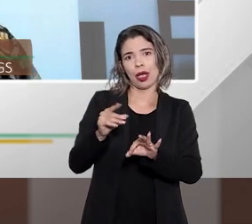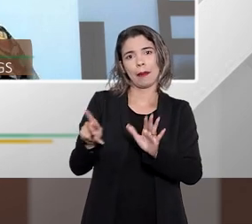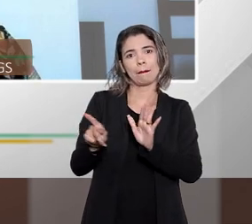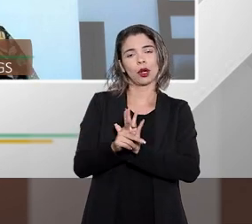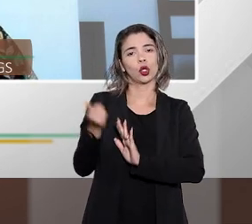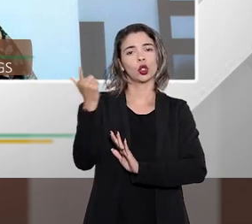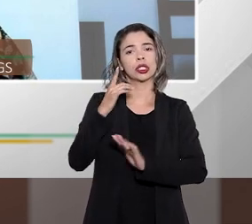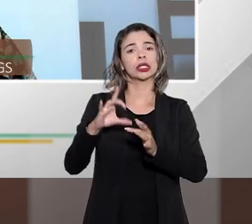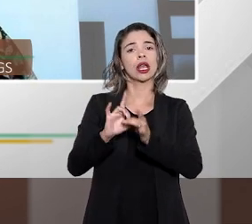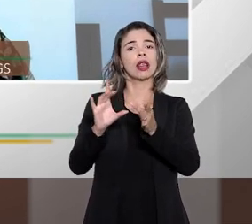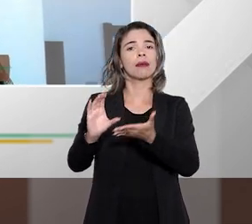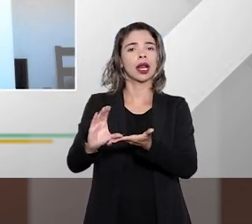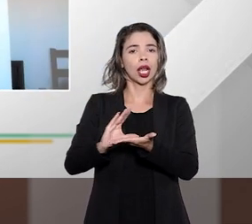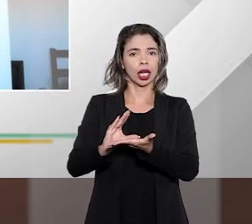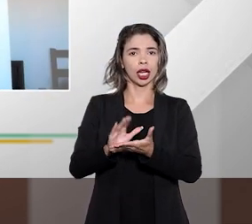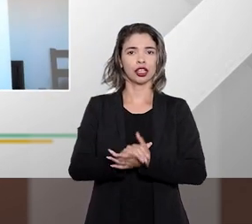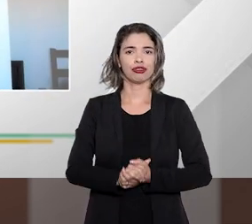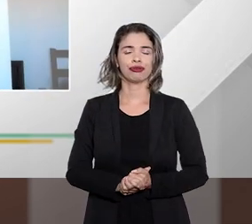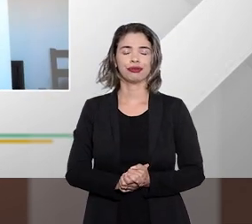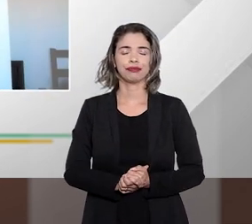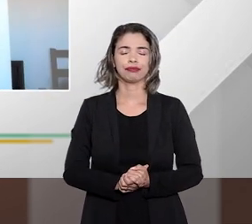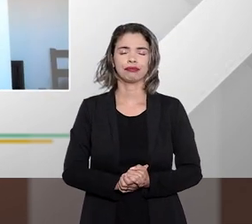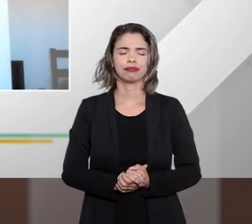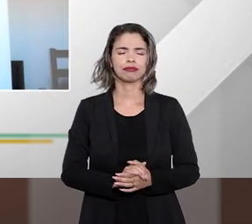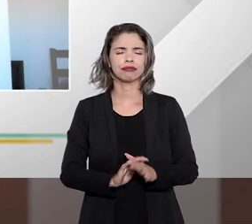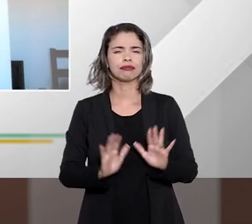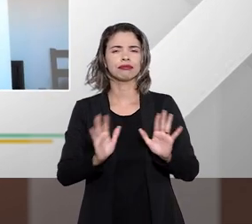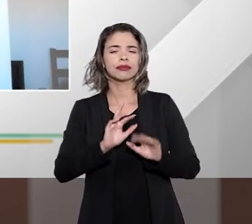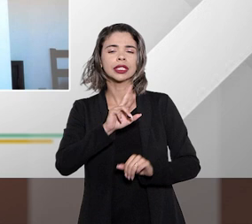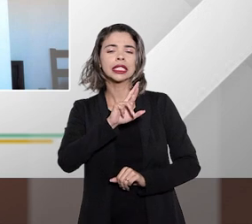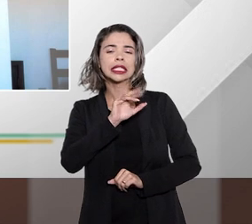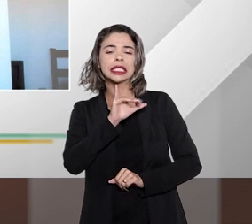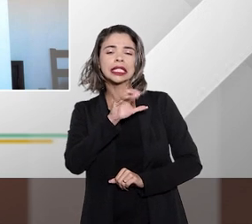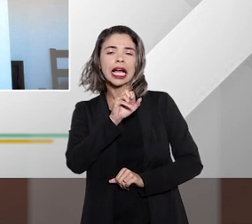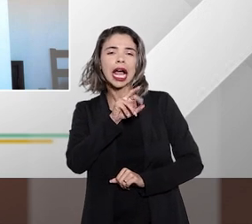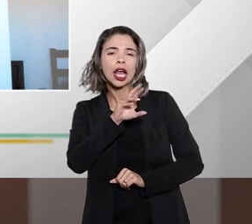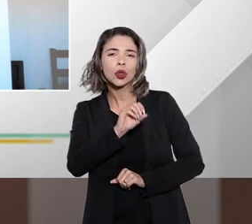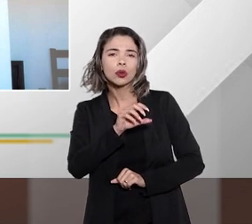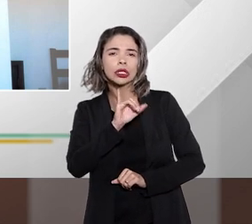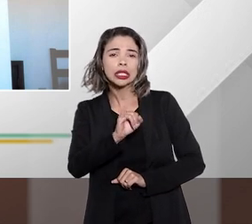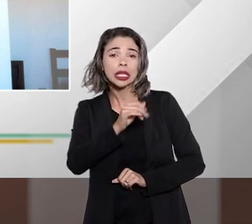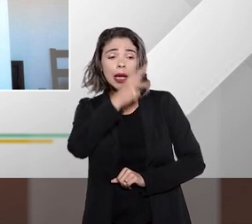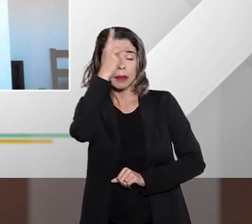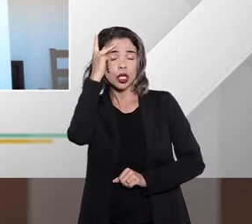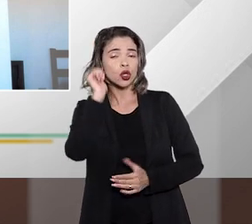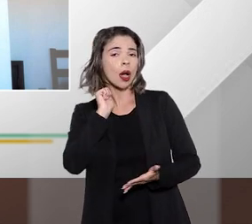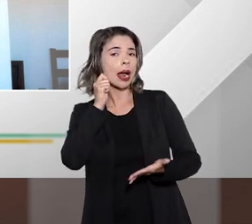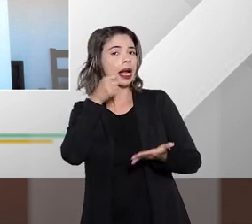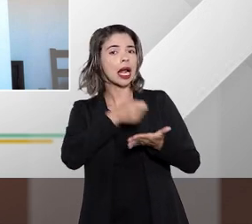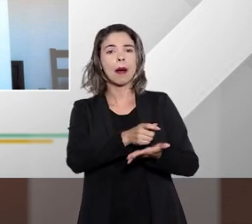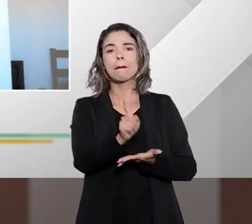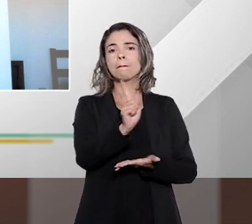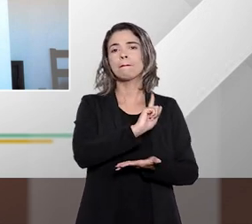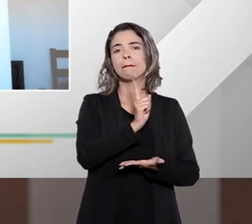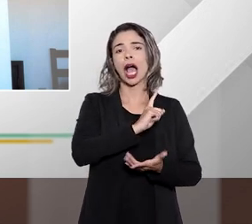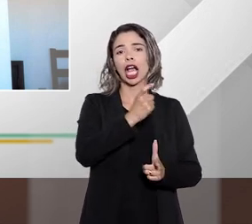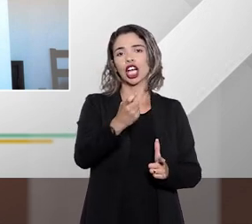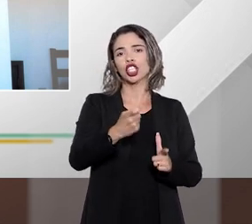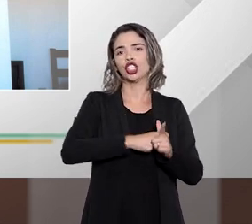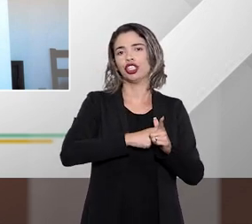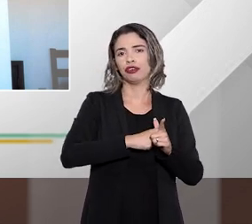crédito professor Roberto e o que que acontece com o consumidor que não arca com as dívidas ou seja o nome dele vai